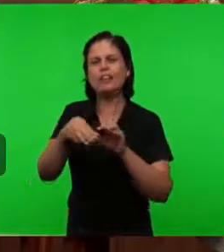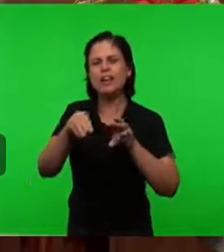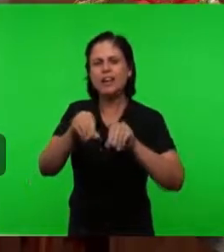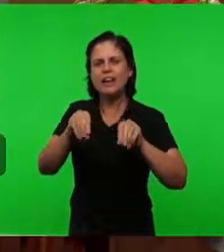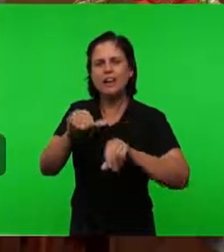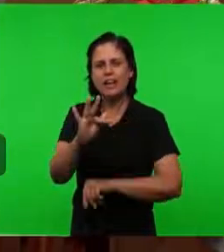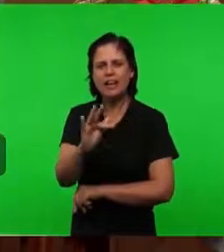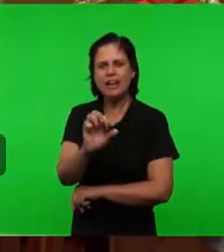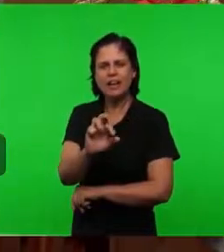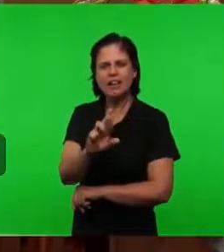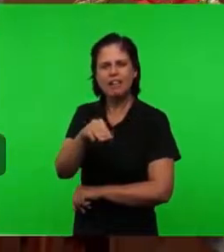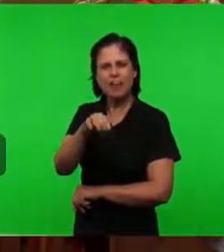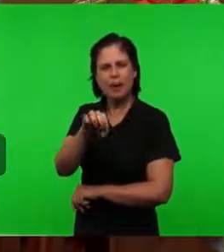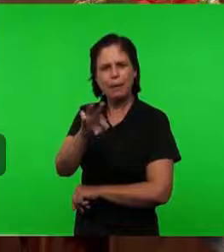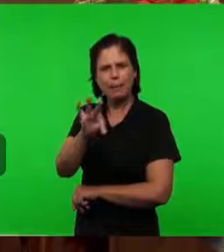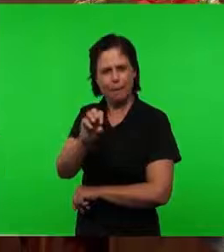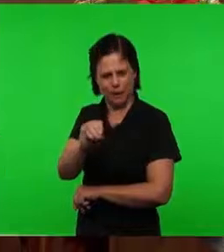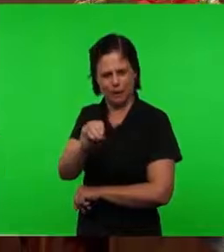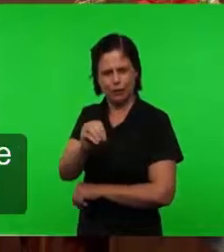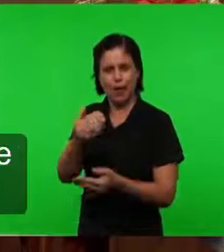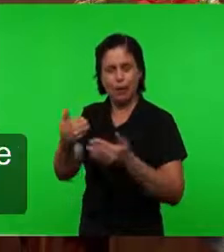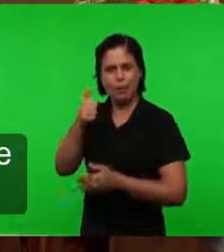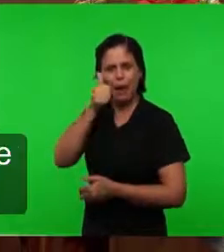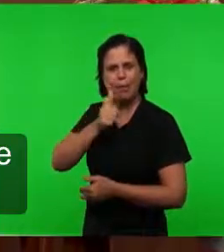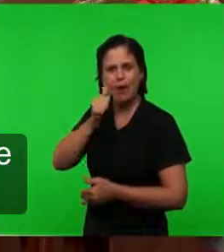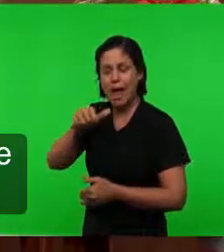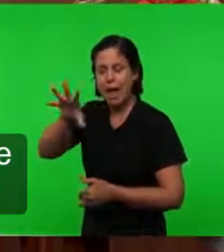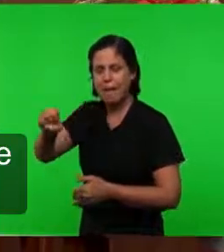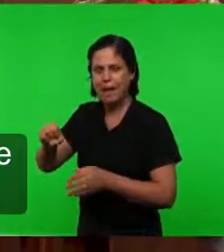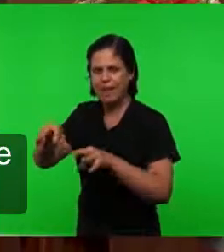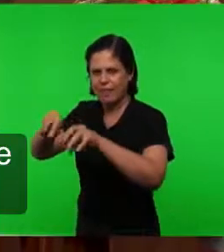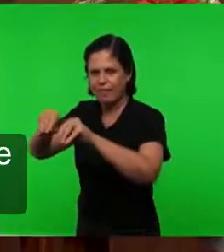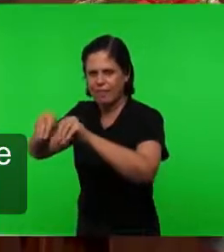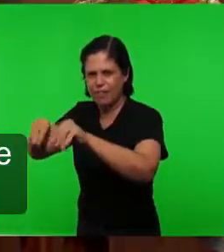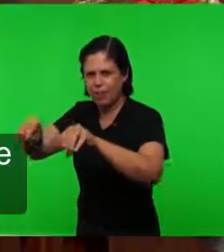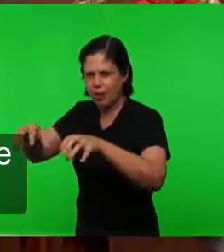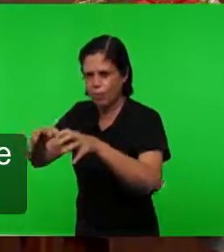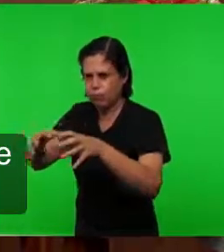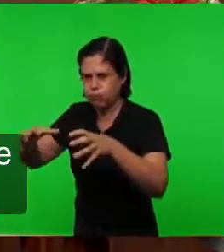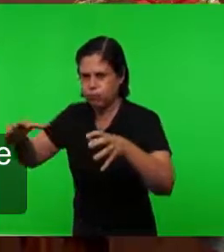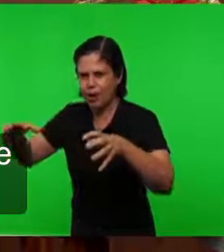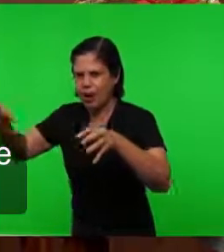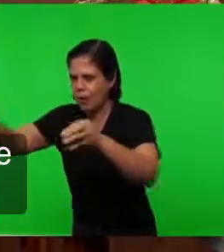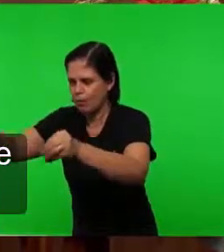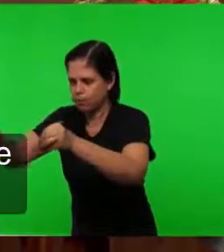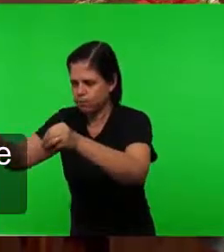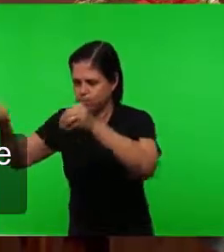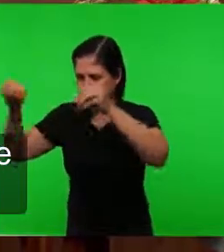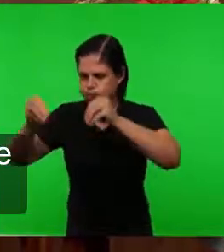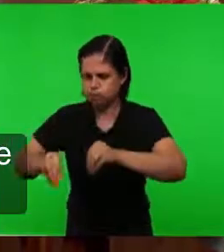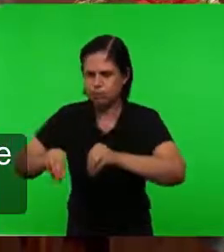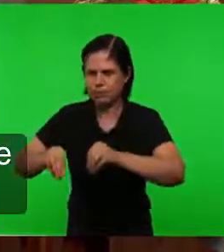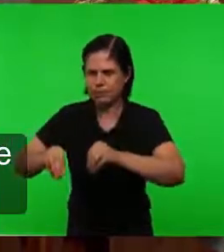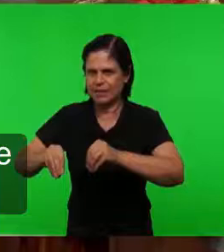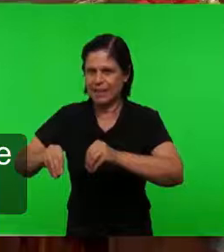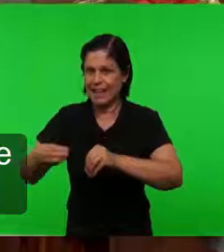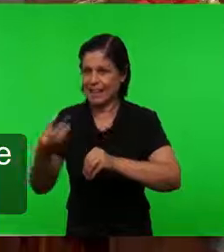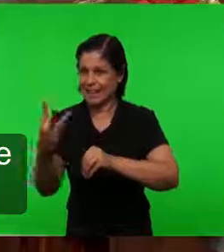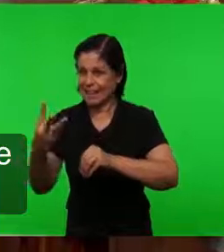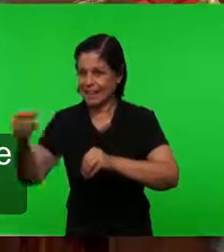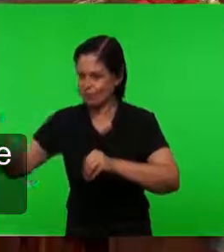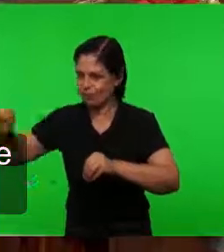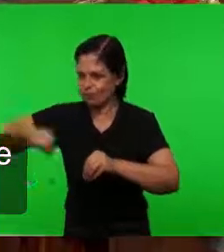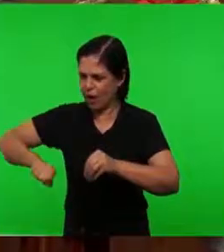coloca Em três medidas Que a trindade E Toda a massa É atingida Então